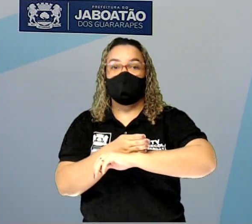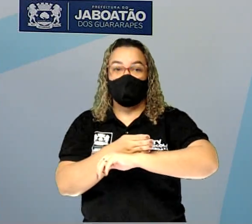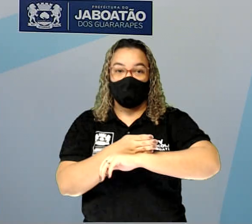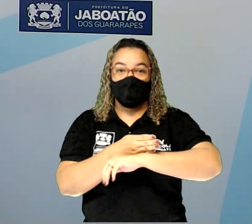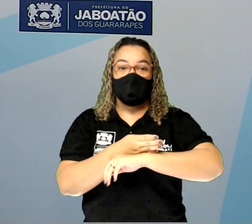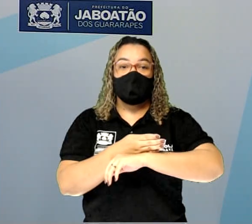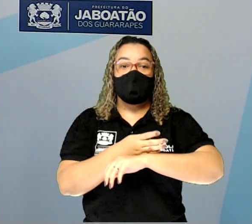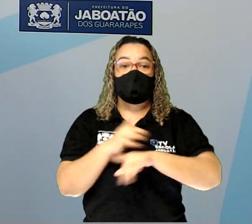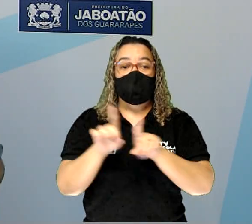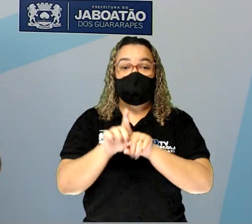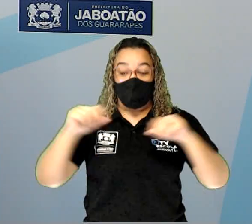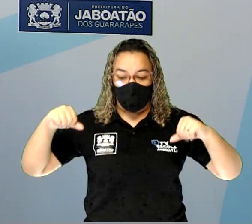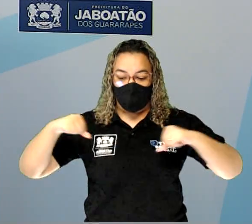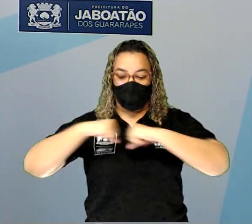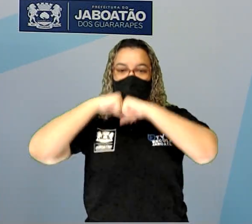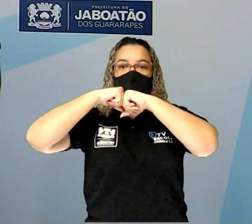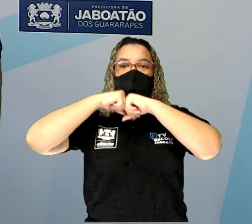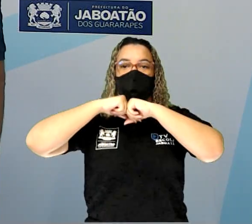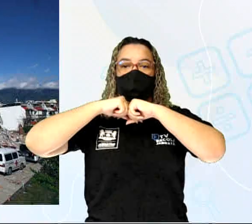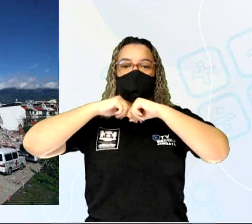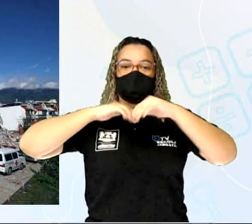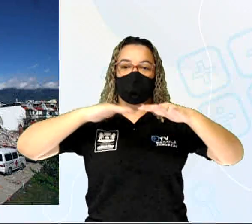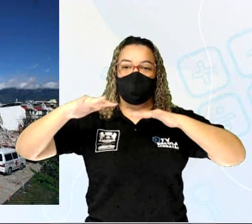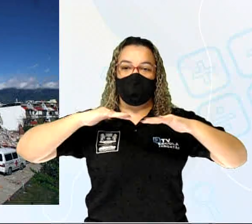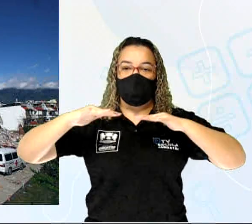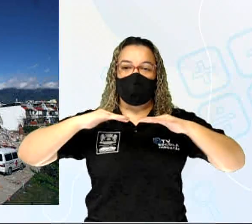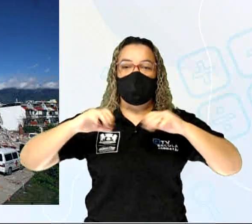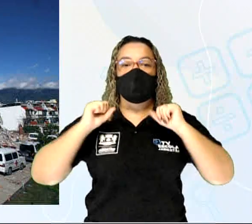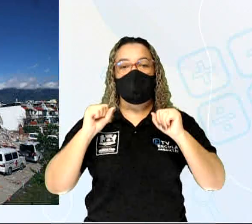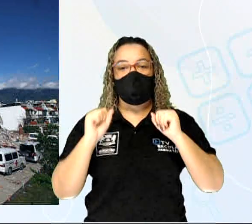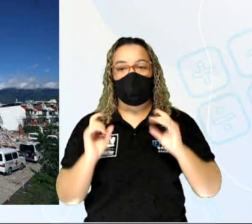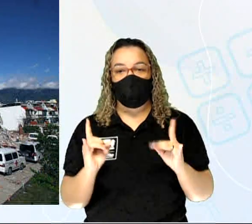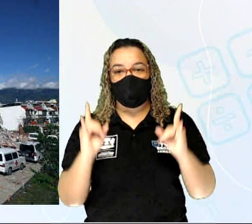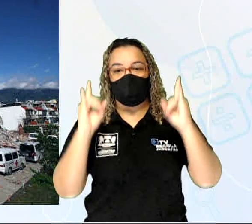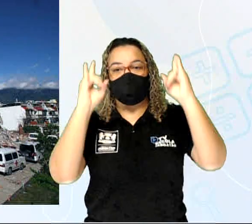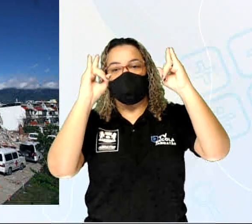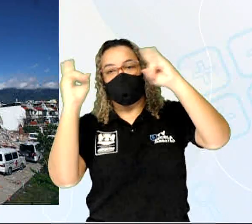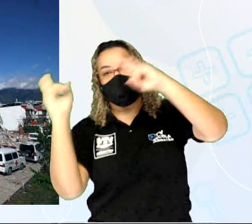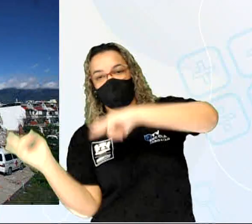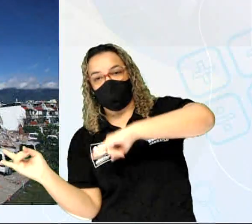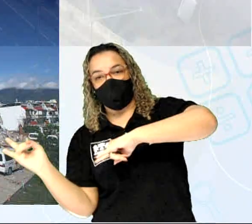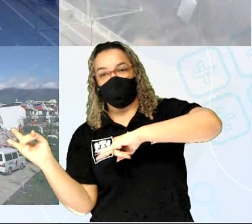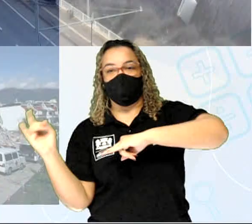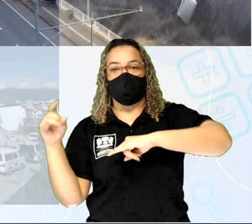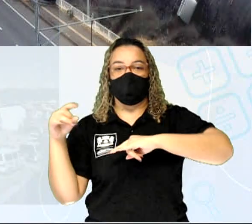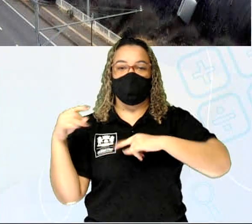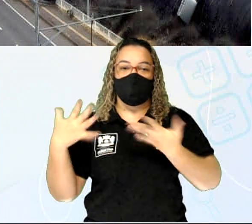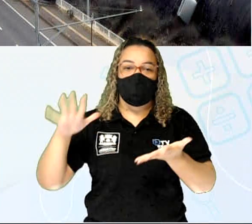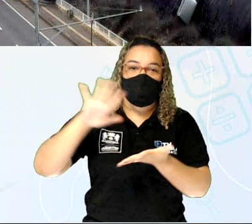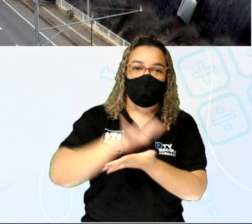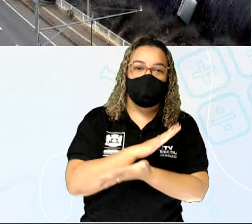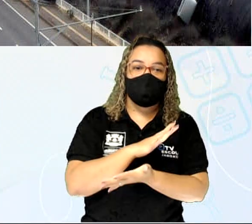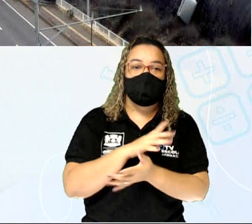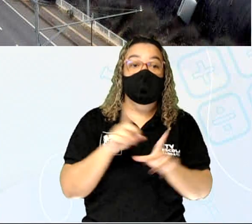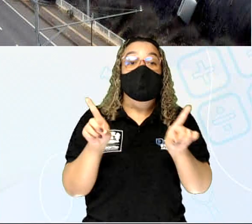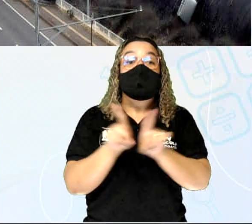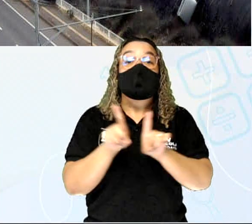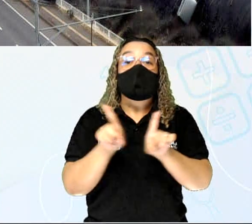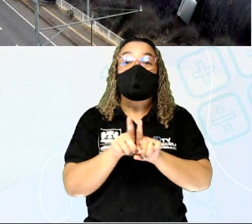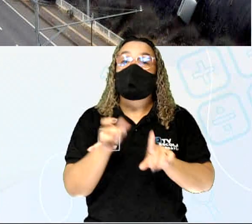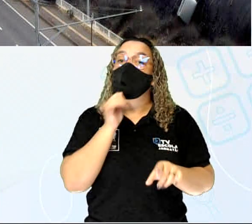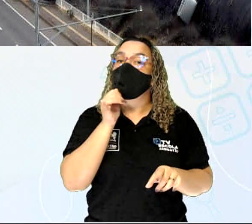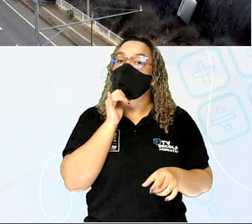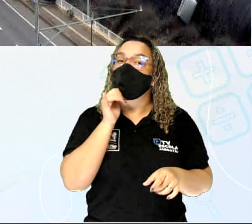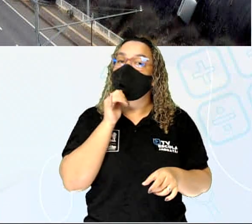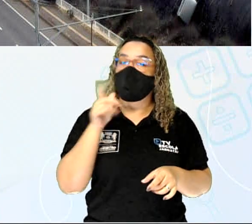Exemplo do terremoto, no movimento convergente, pode causar graves danos, tá bom? Nós temos exemplo